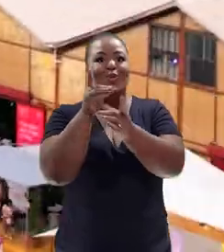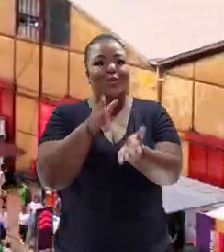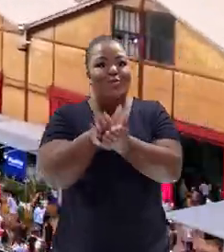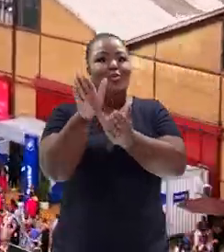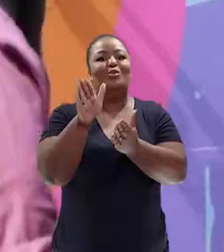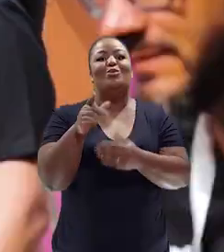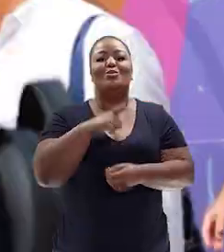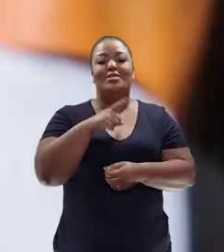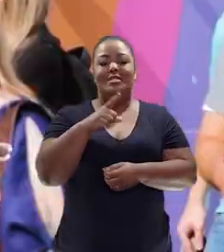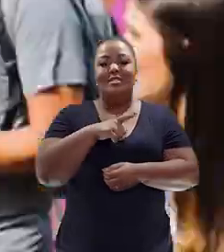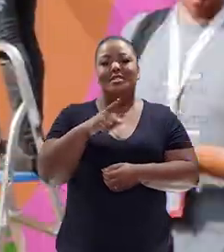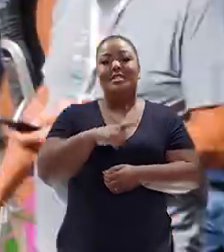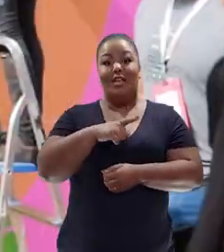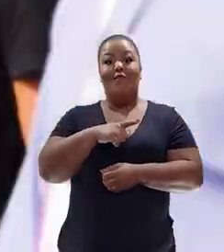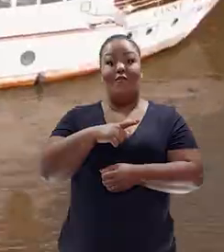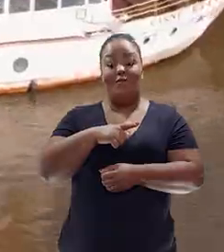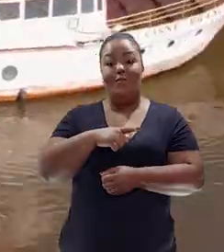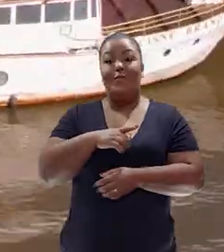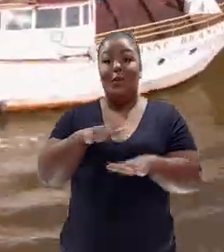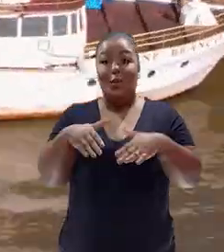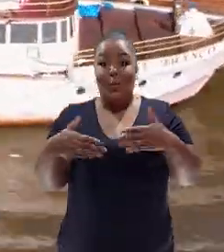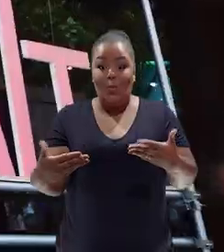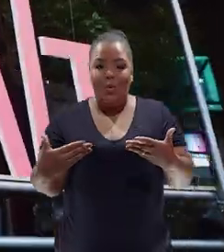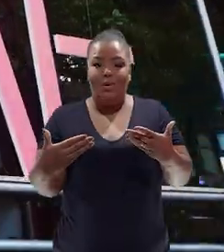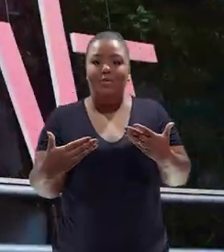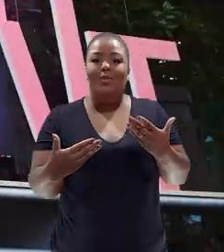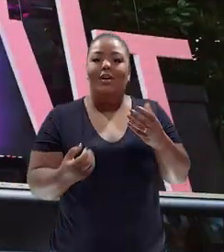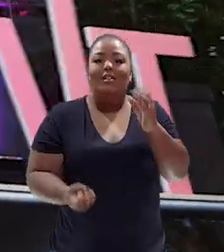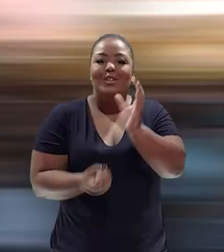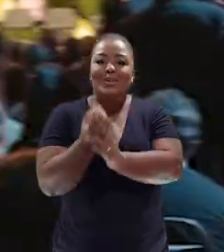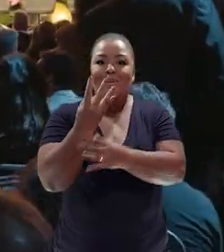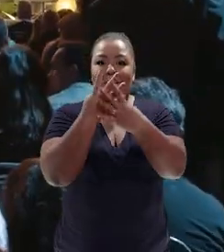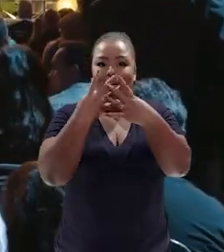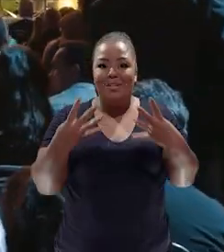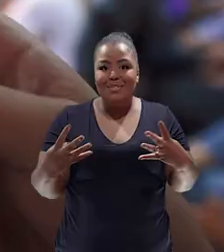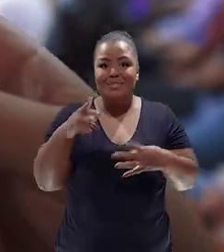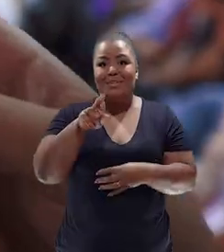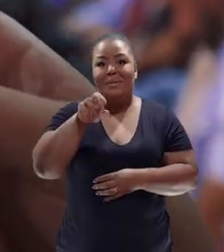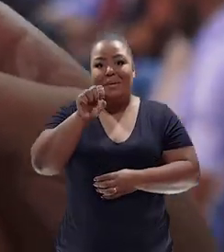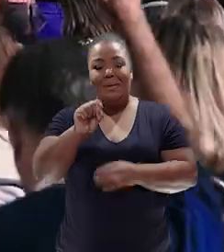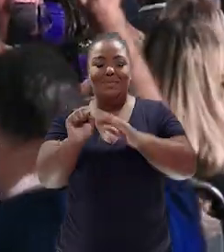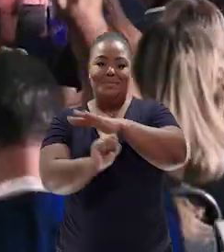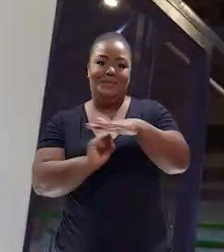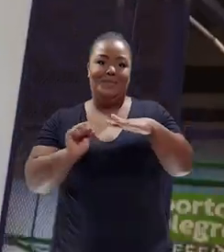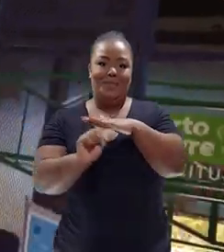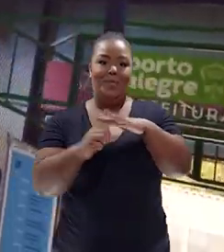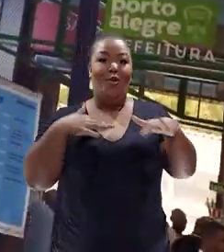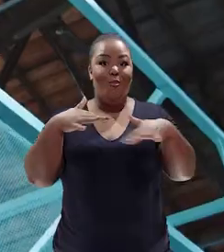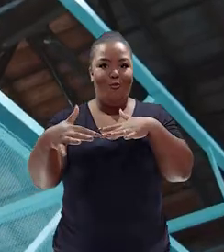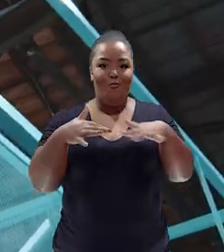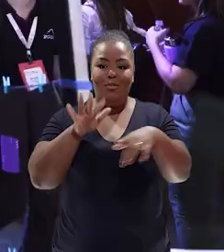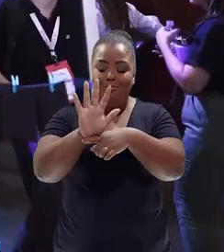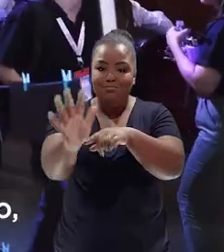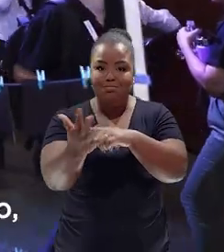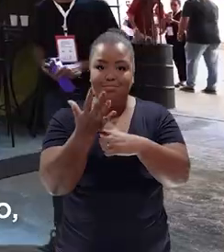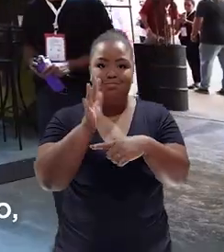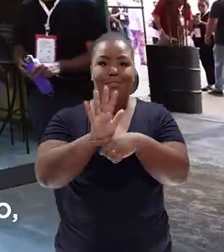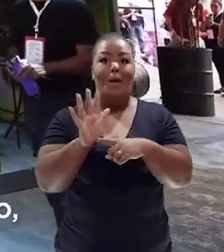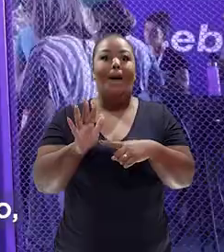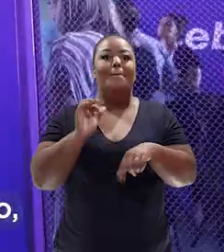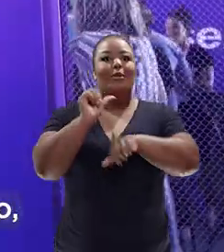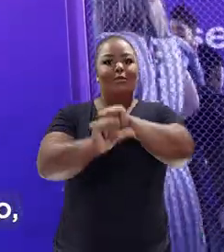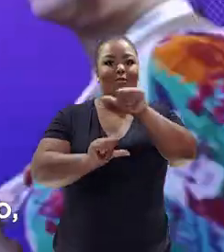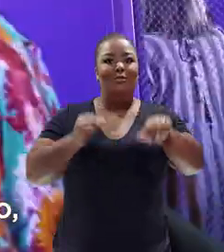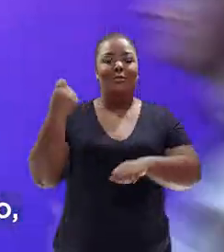ocorreu no South Summit Brasil, quando foi inaugurada a rede RS Startup. Um movimento colaborativo para